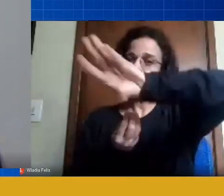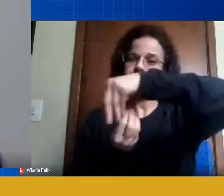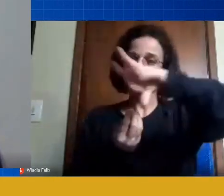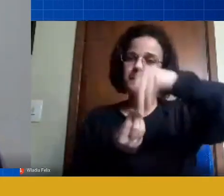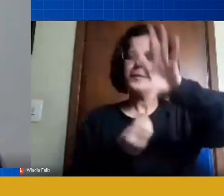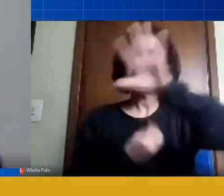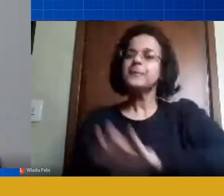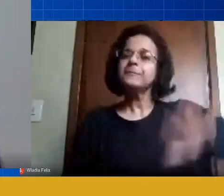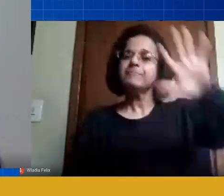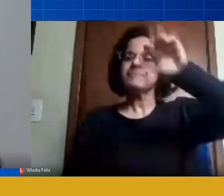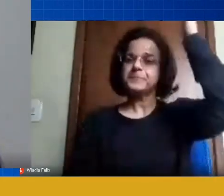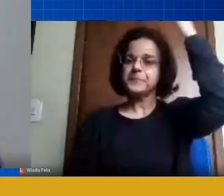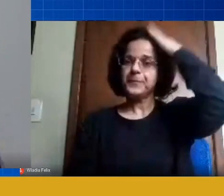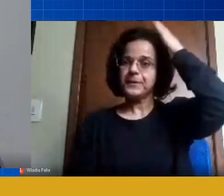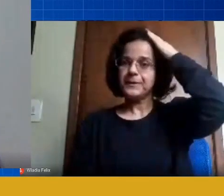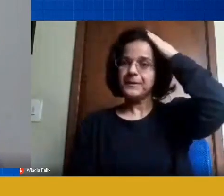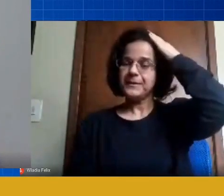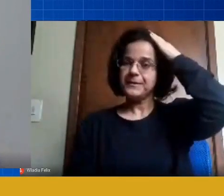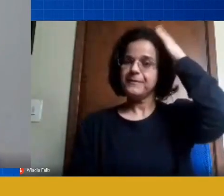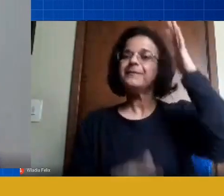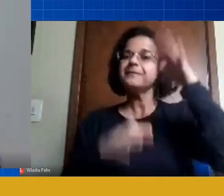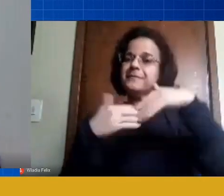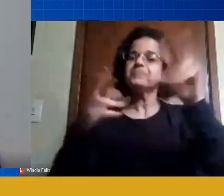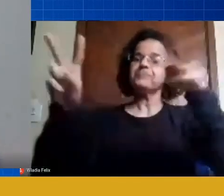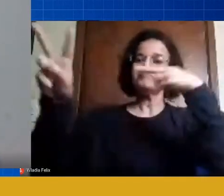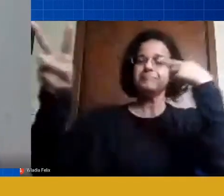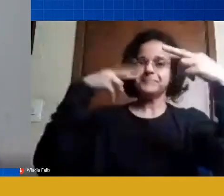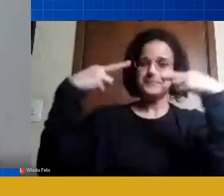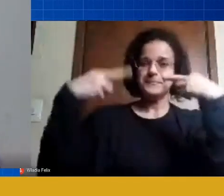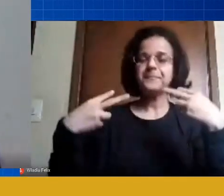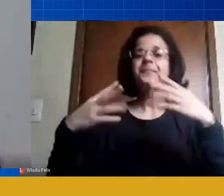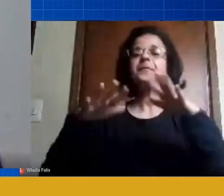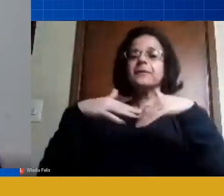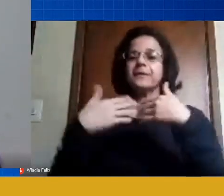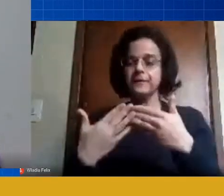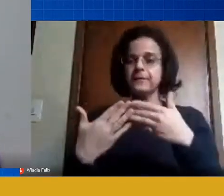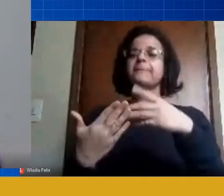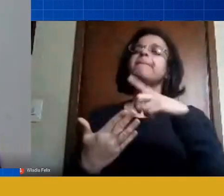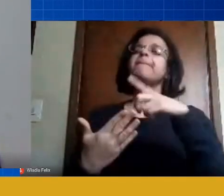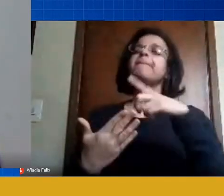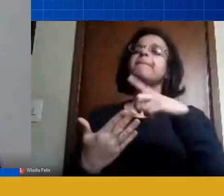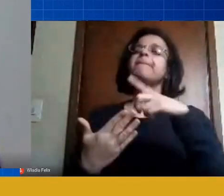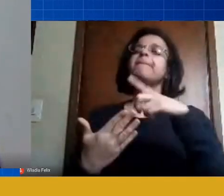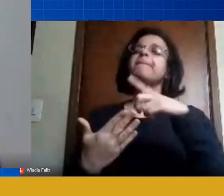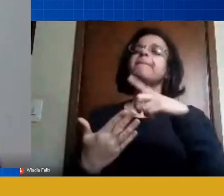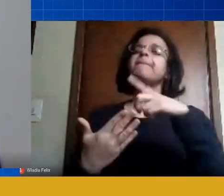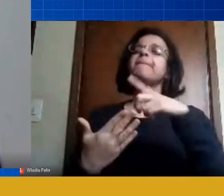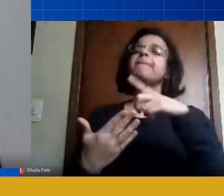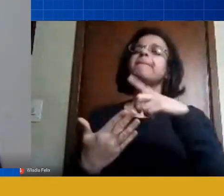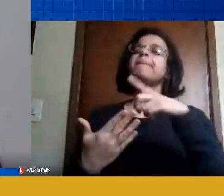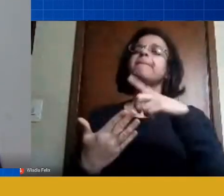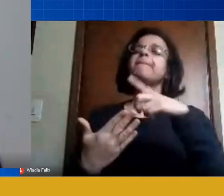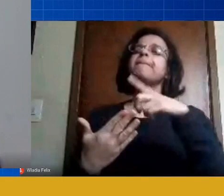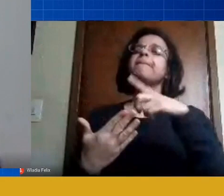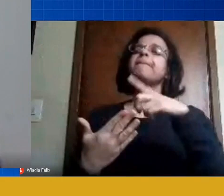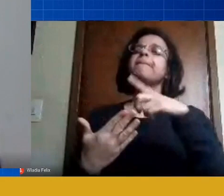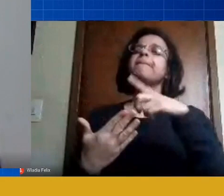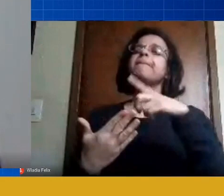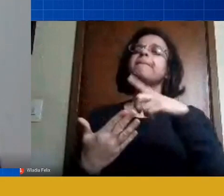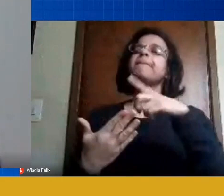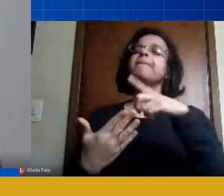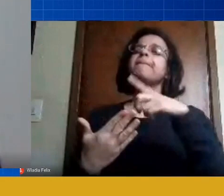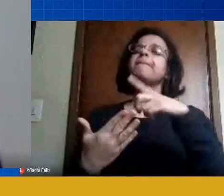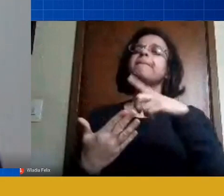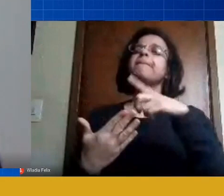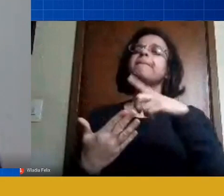todo o Paraná, que vocês vão estar sendo aí assistidos, então assim, haverão sim outros profissionais que estarão ali linkando, entrando em